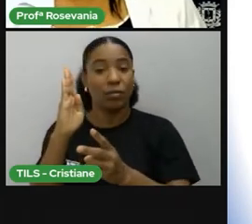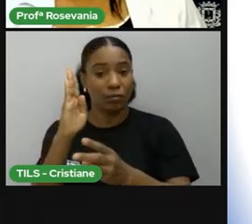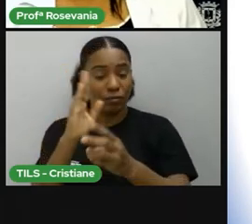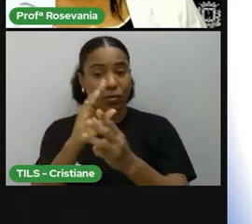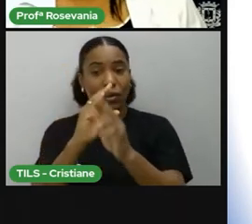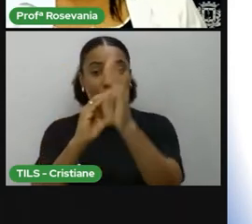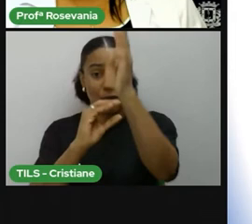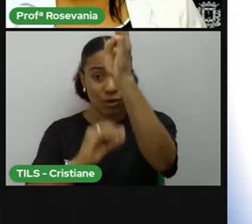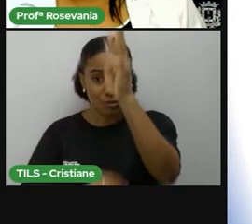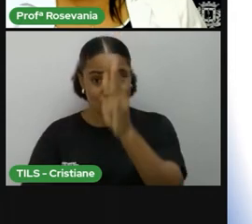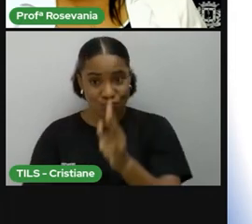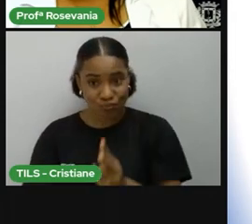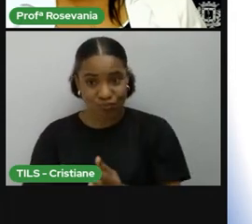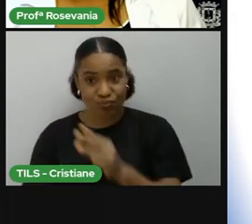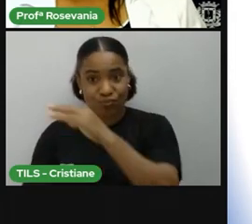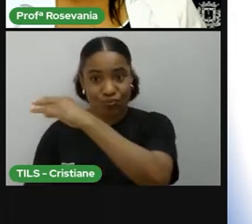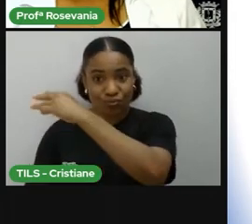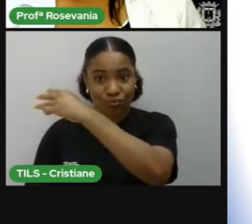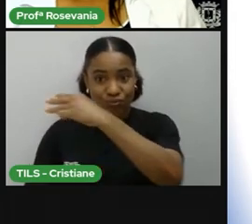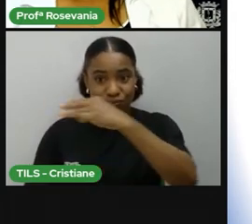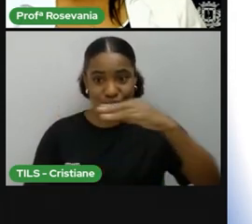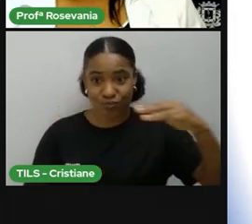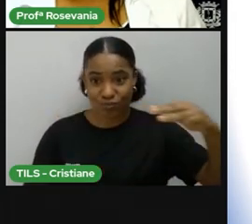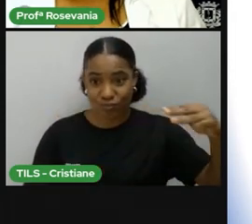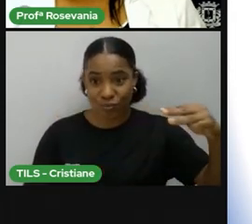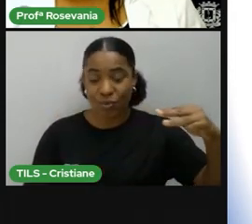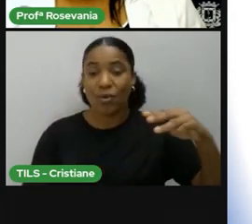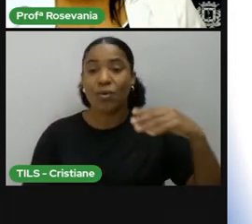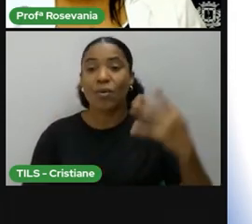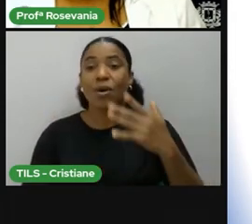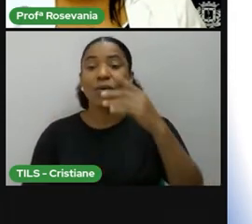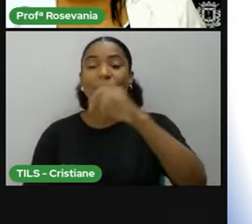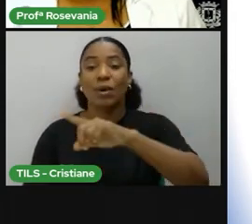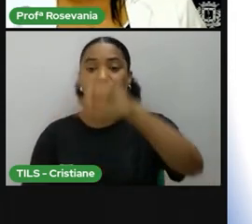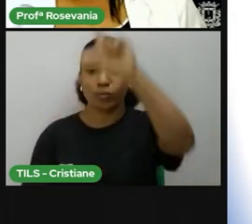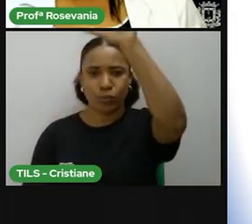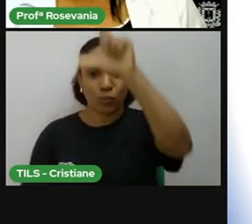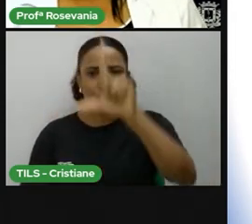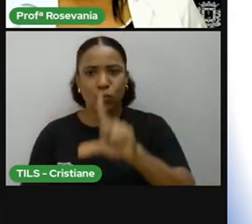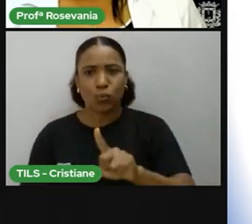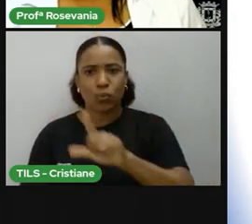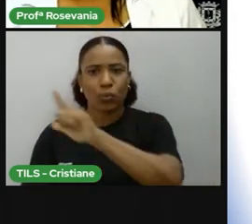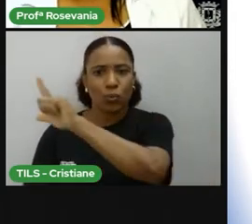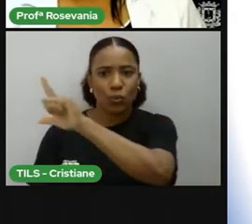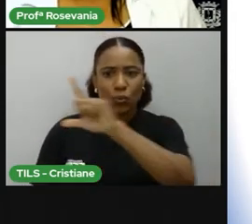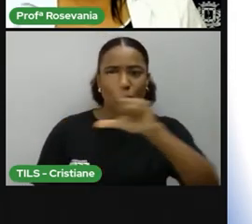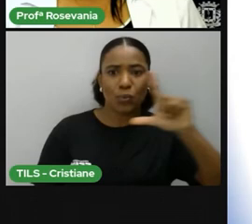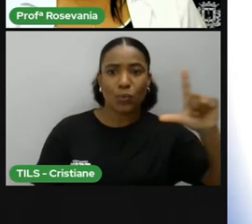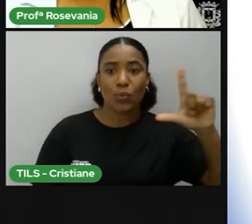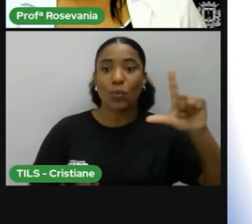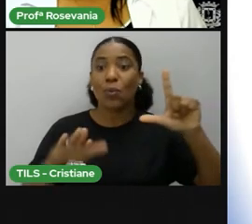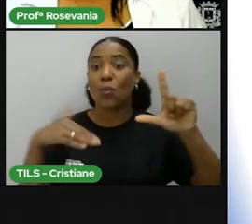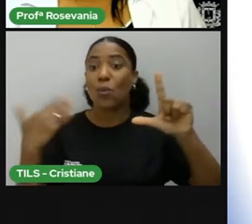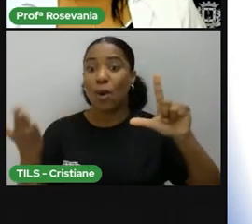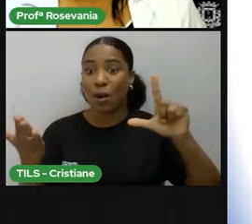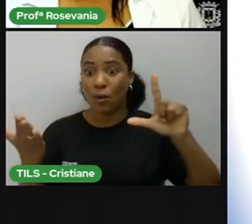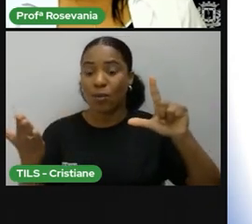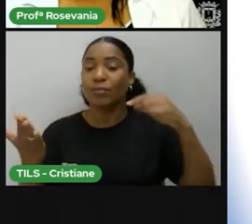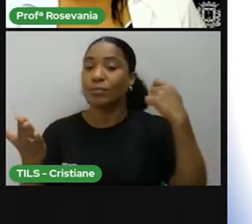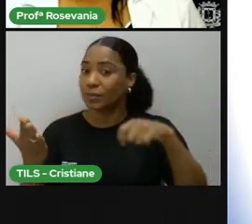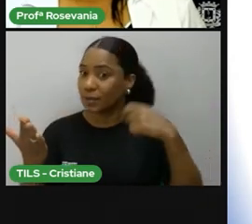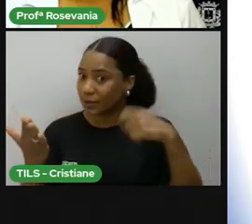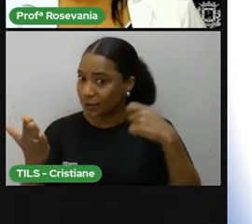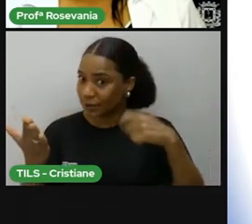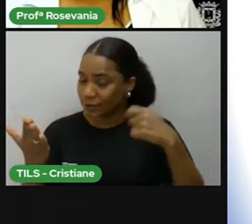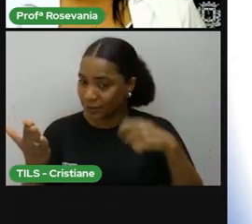qual é a linha que está cortando no sentido horizontal, qual é essa latitude e você também dá uma